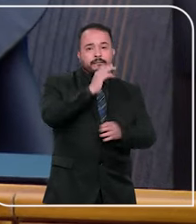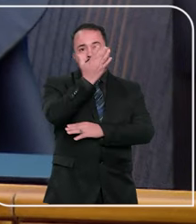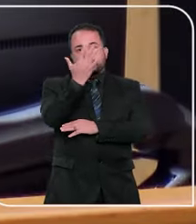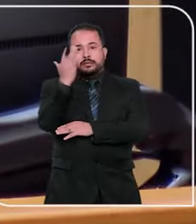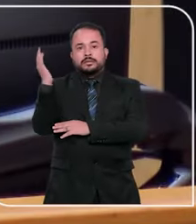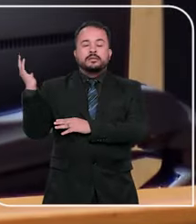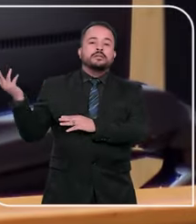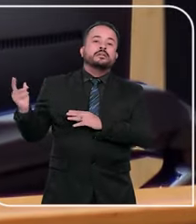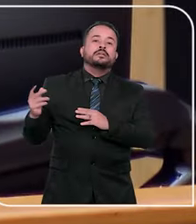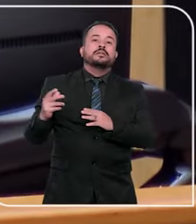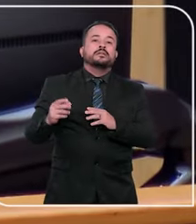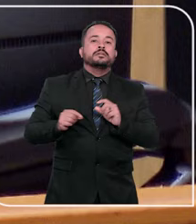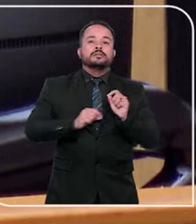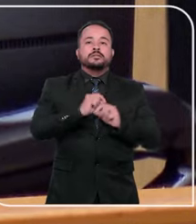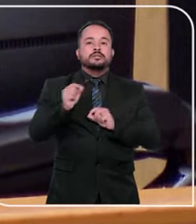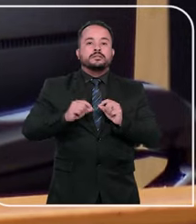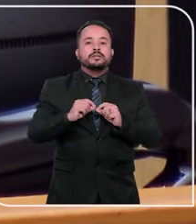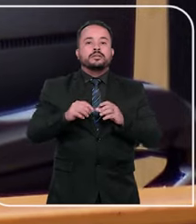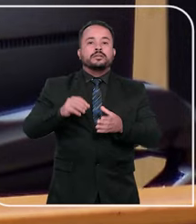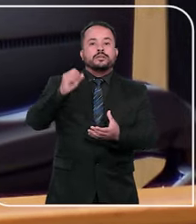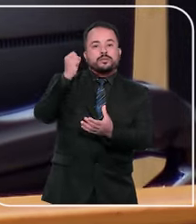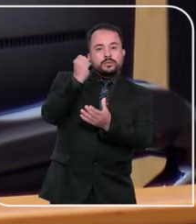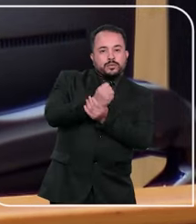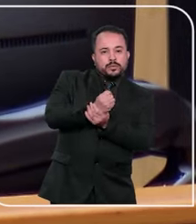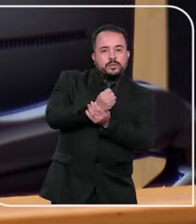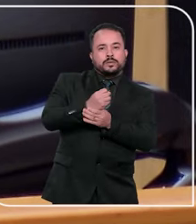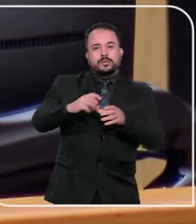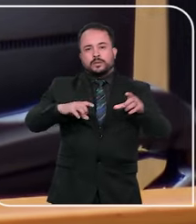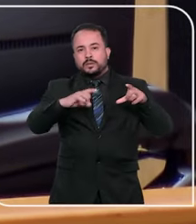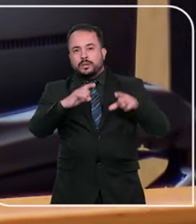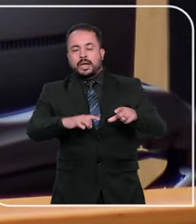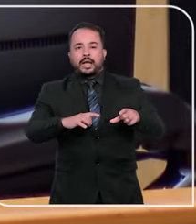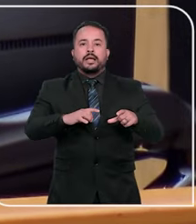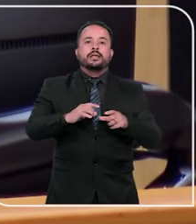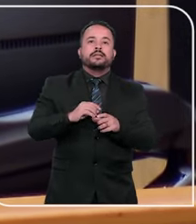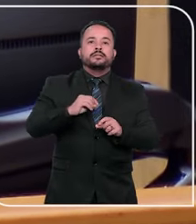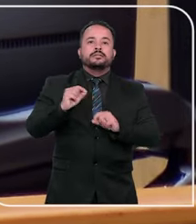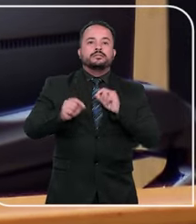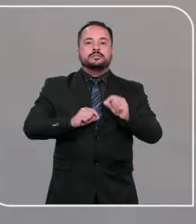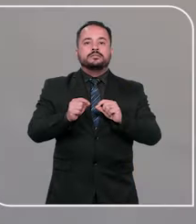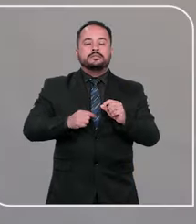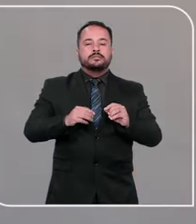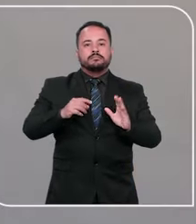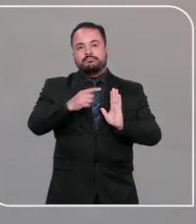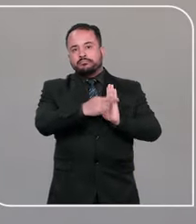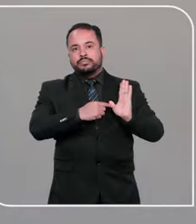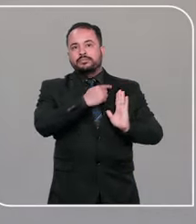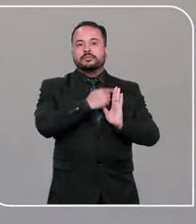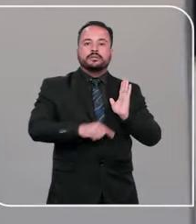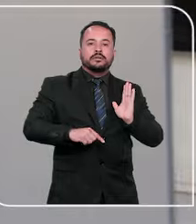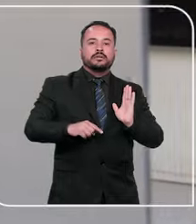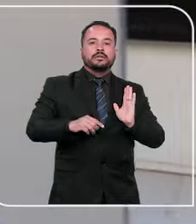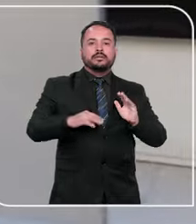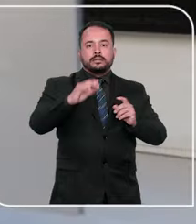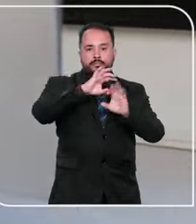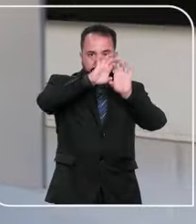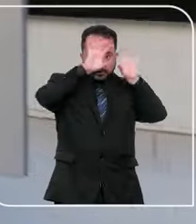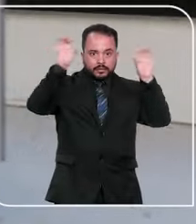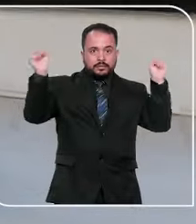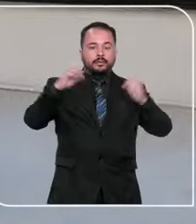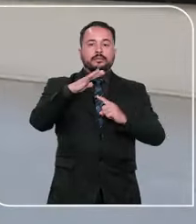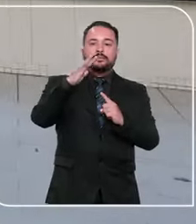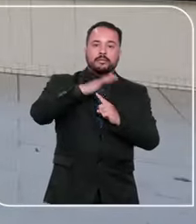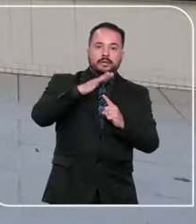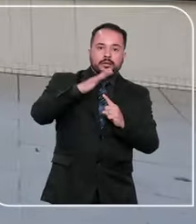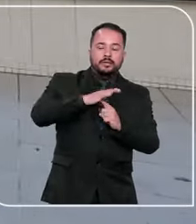ambiental e o possível reconhecimento de terras quilombolas. Com isso, ela determinou a suspensão da liminar do Tribunal de Justiça do